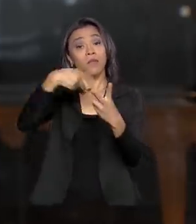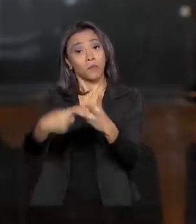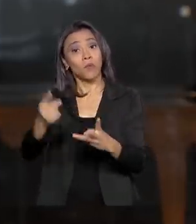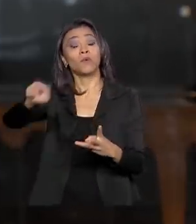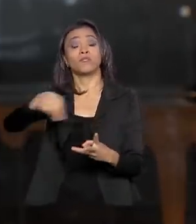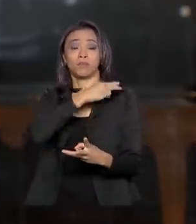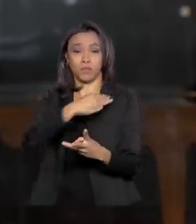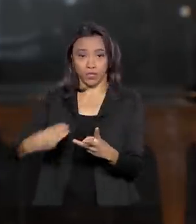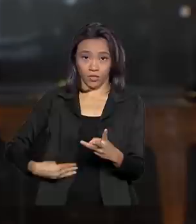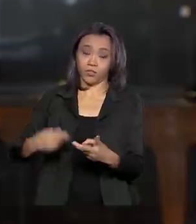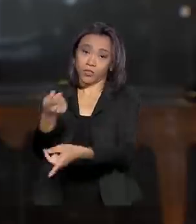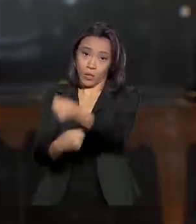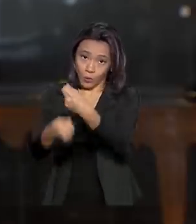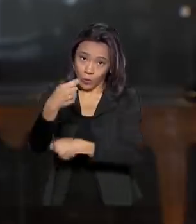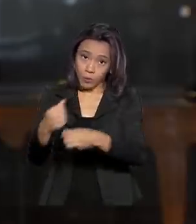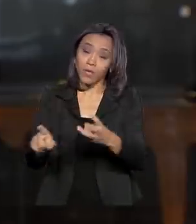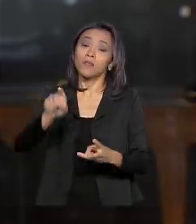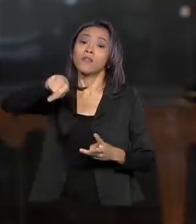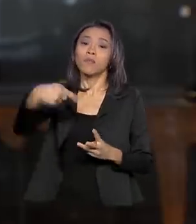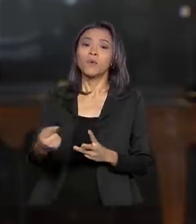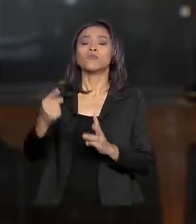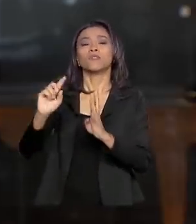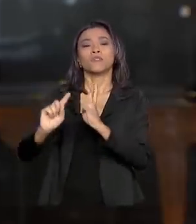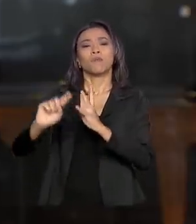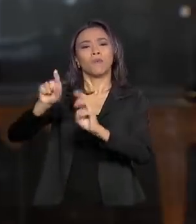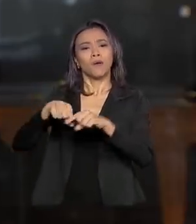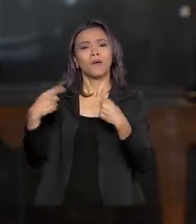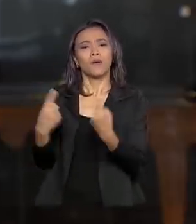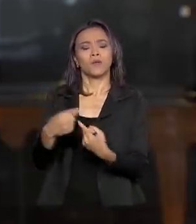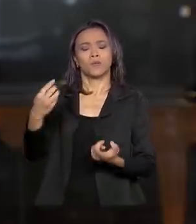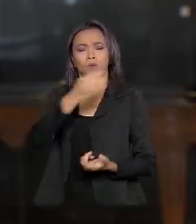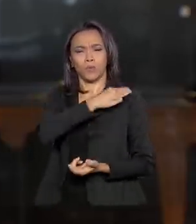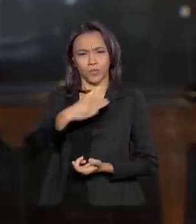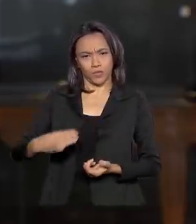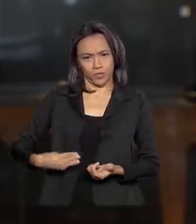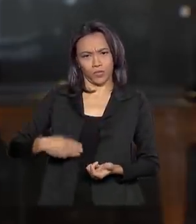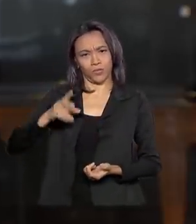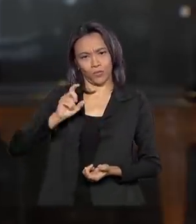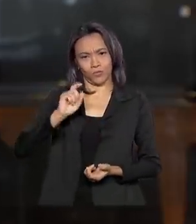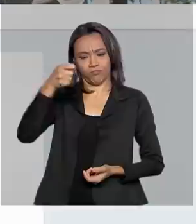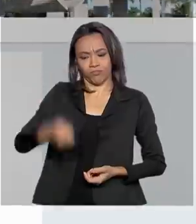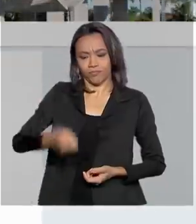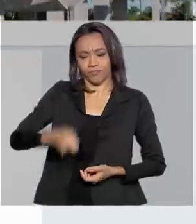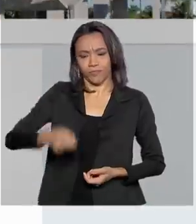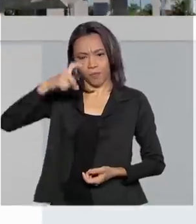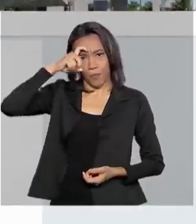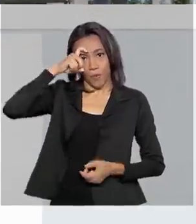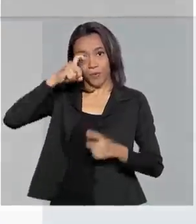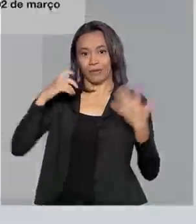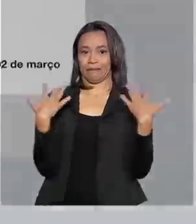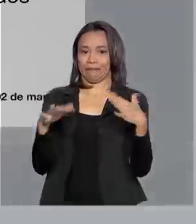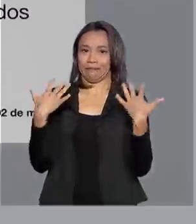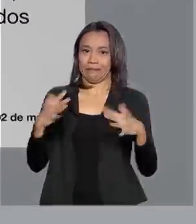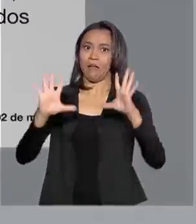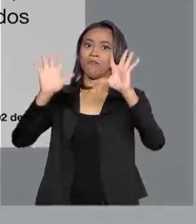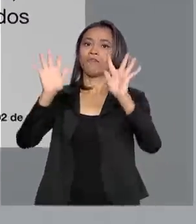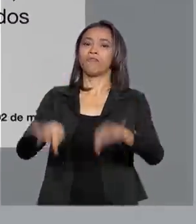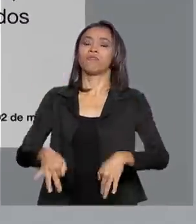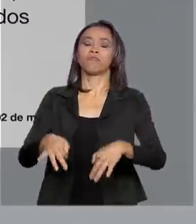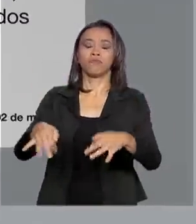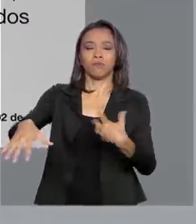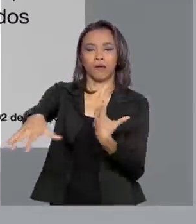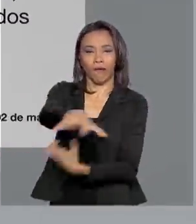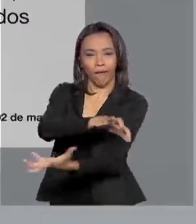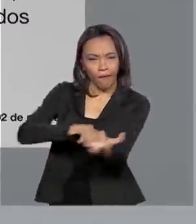e depois com o ministro da Justiça, Sérgio Moro, que inclusive, pelo Twitter, comemorou o fim da greve dos policiais militares